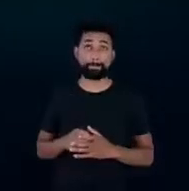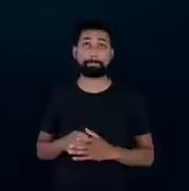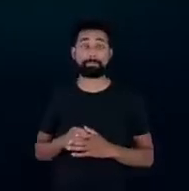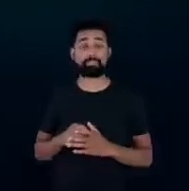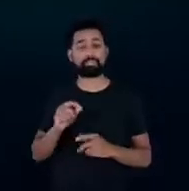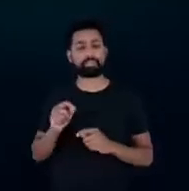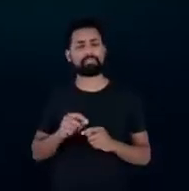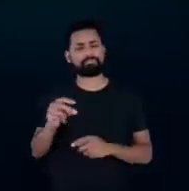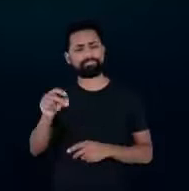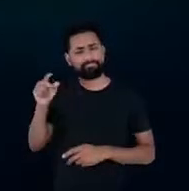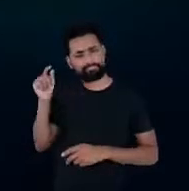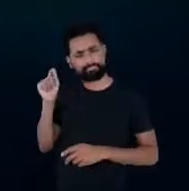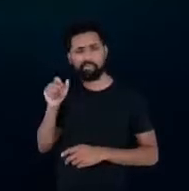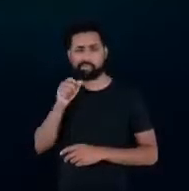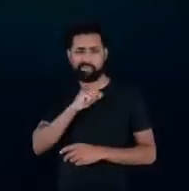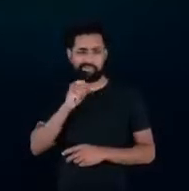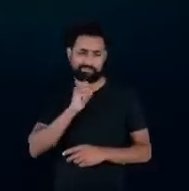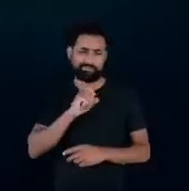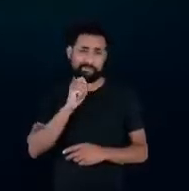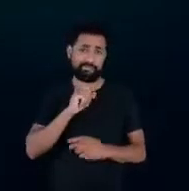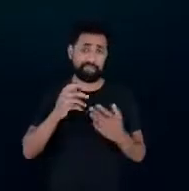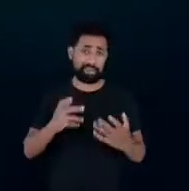antiga bastante sucateada